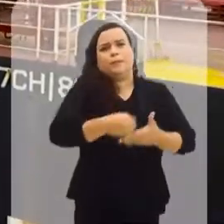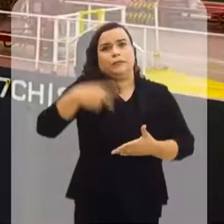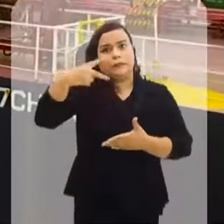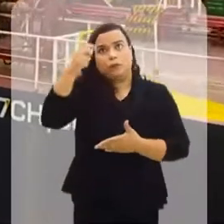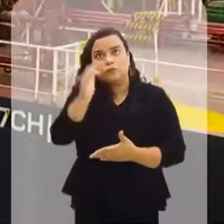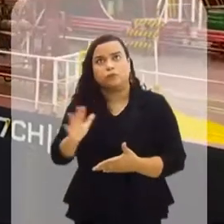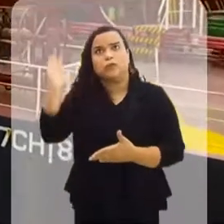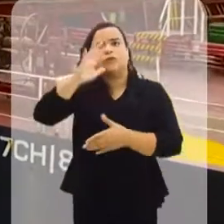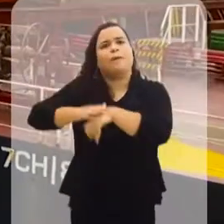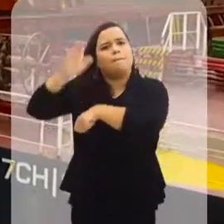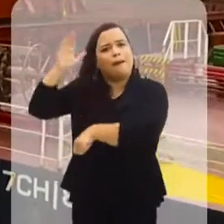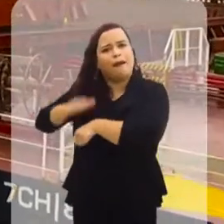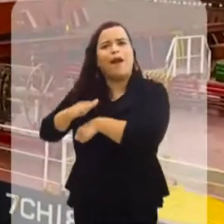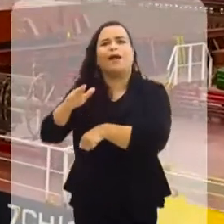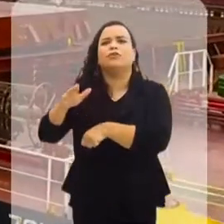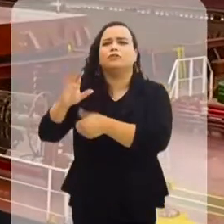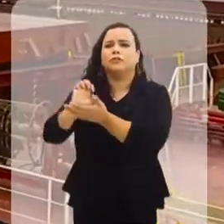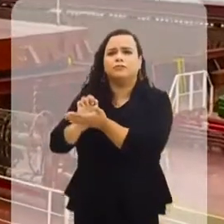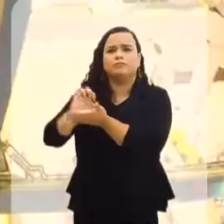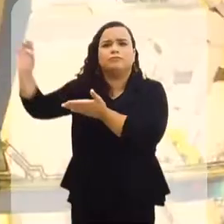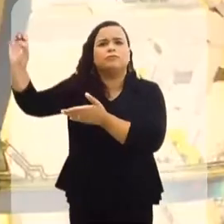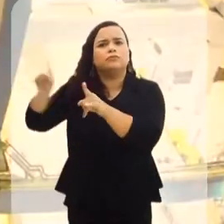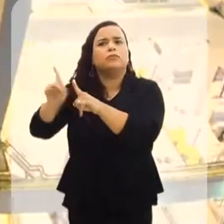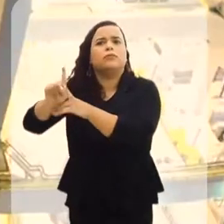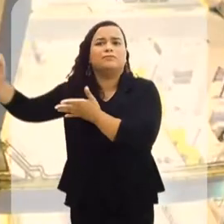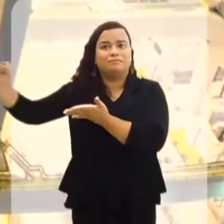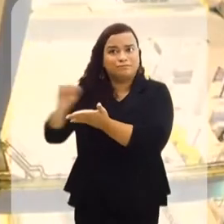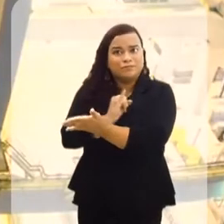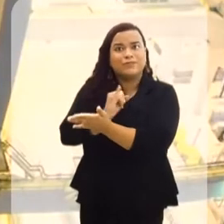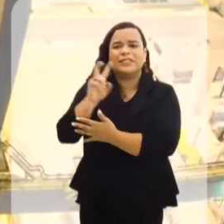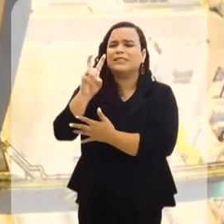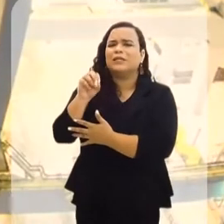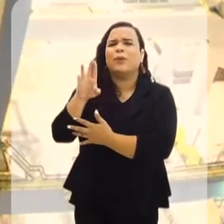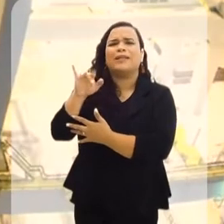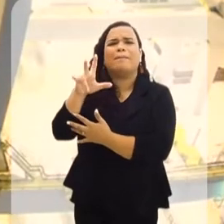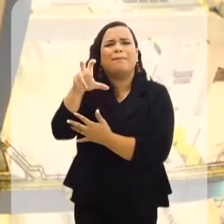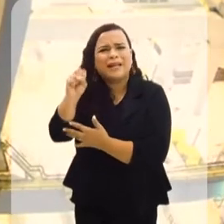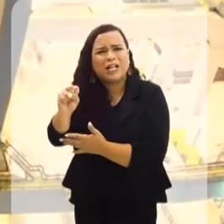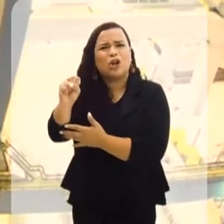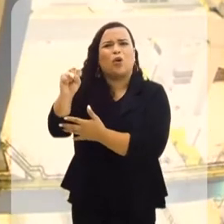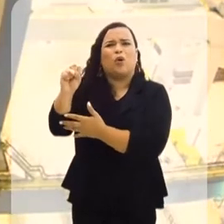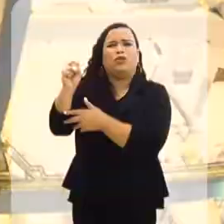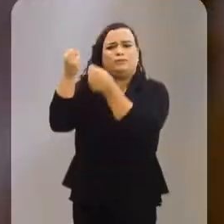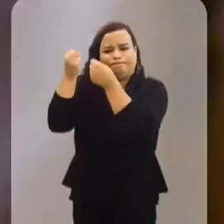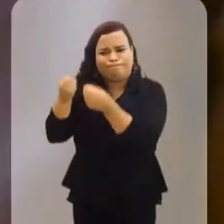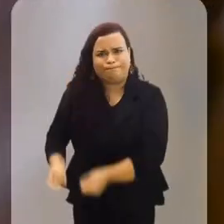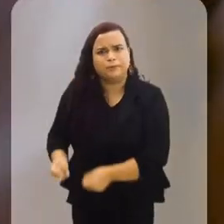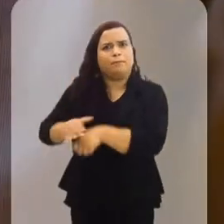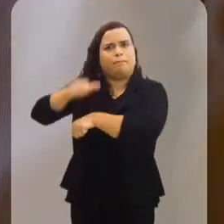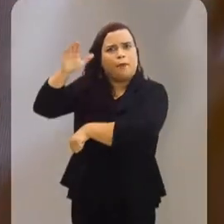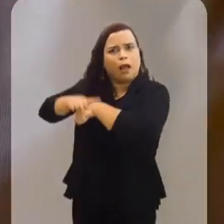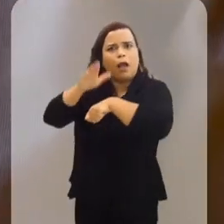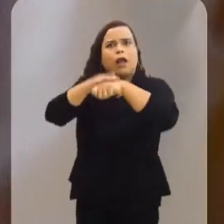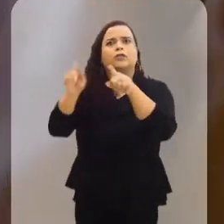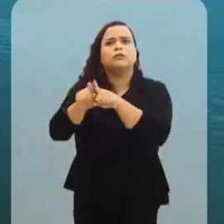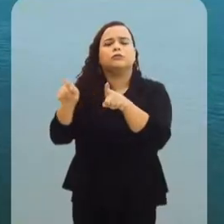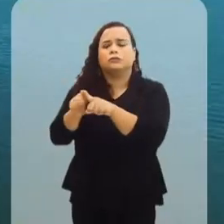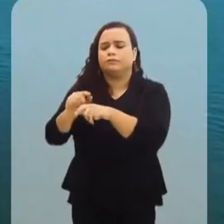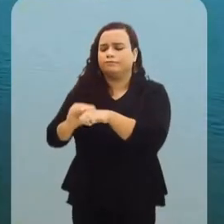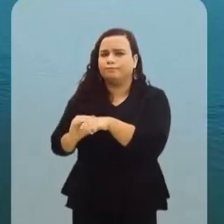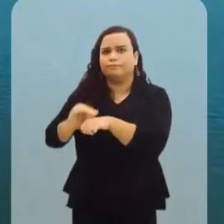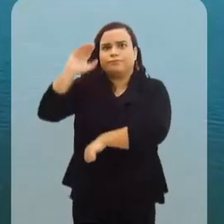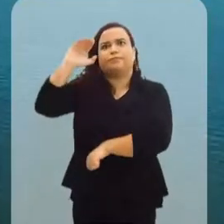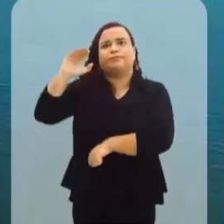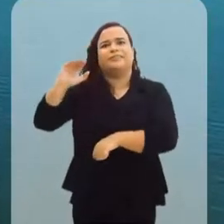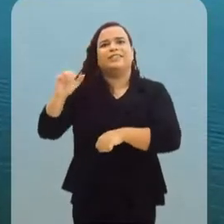em importação quanto em exportação, mais de 50 milhões de toneladas. Um aumento de mais de 11%